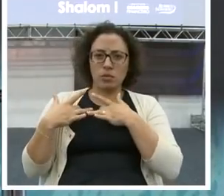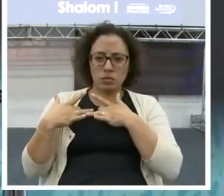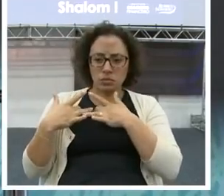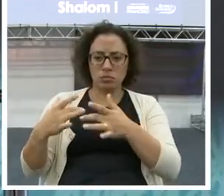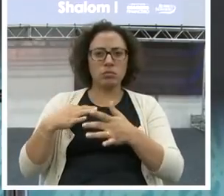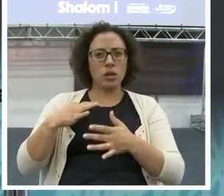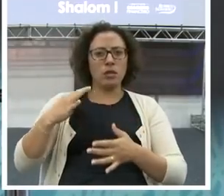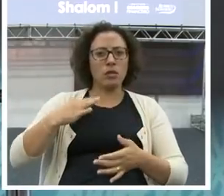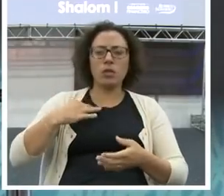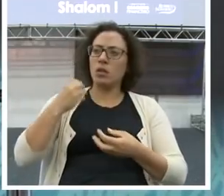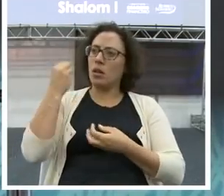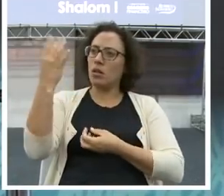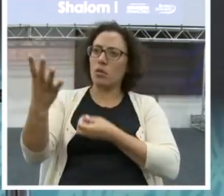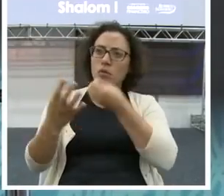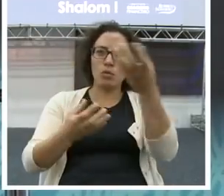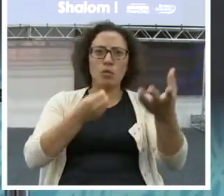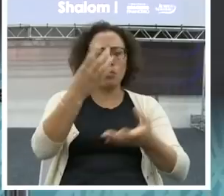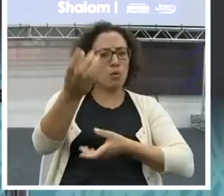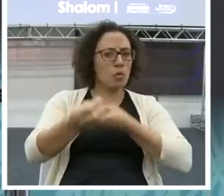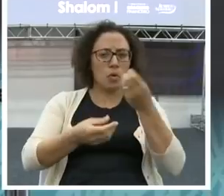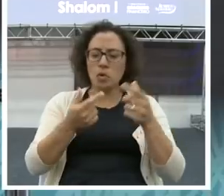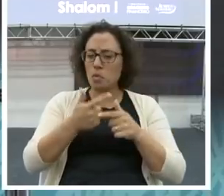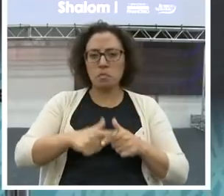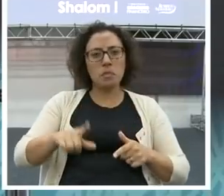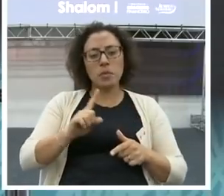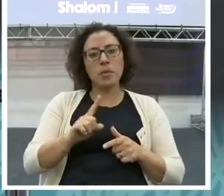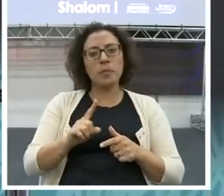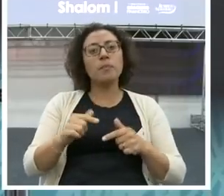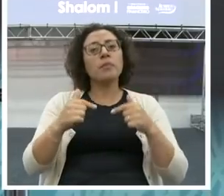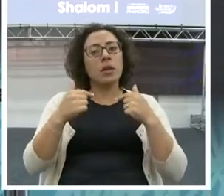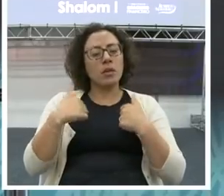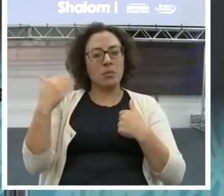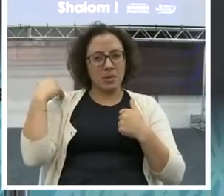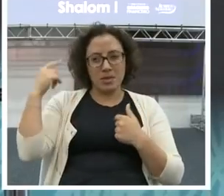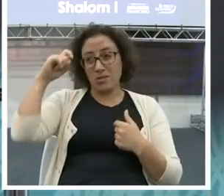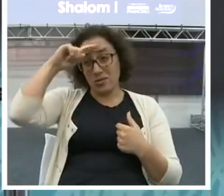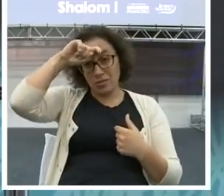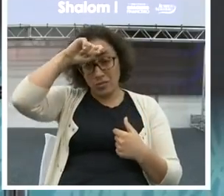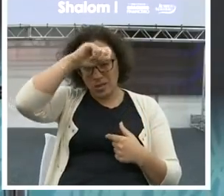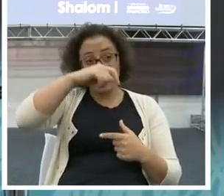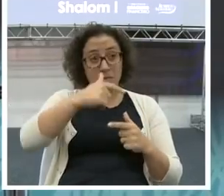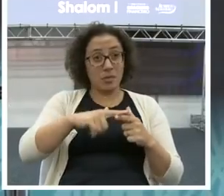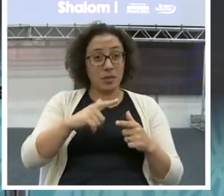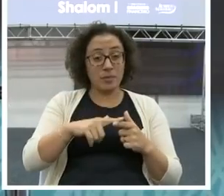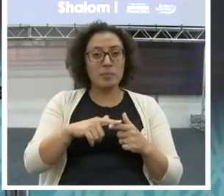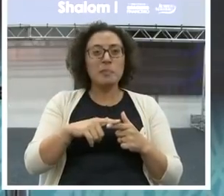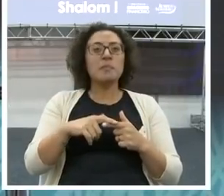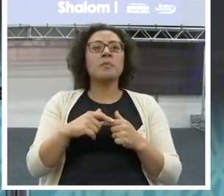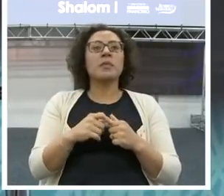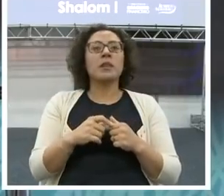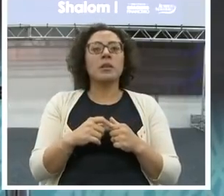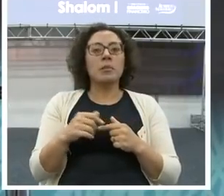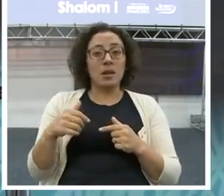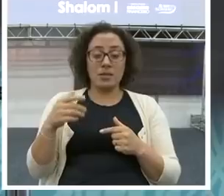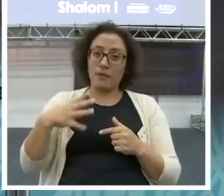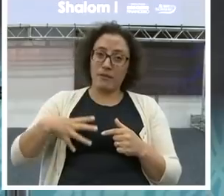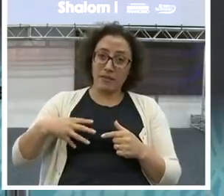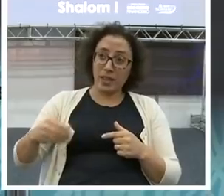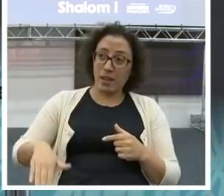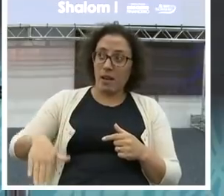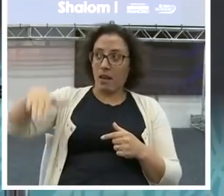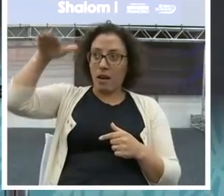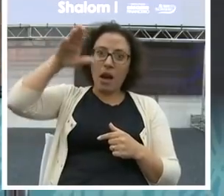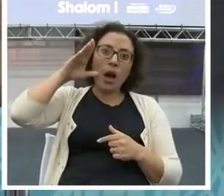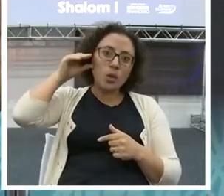as três primeiras meninas. Foi um momento muito difícil da minha vida. E continua até hoje. Por mais que elas são adultas, são